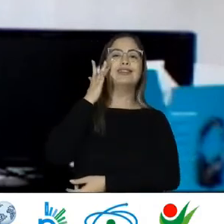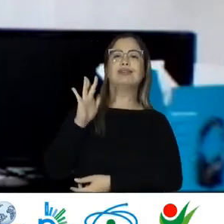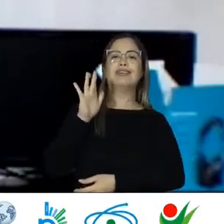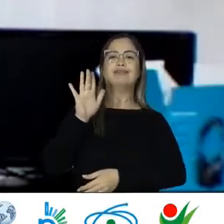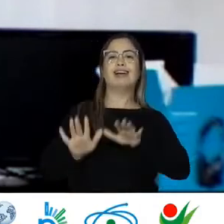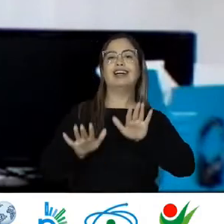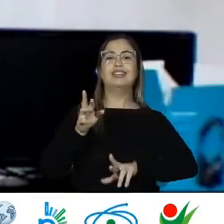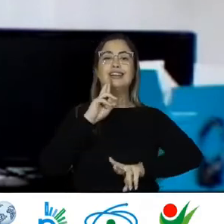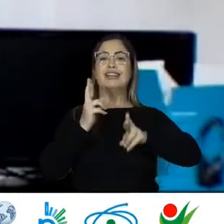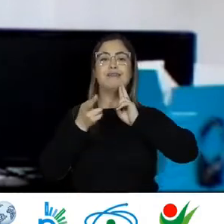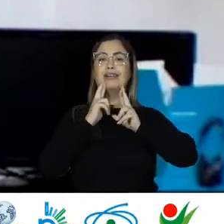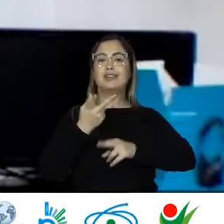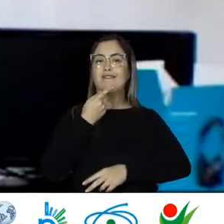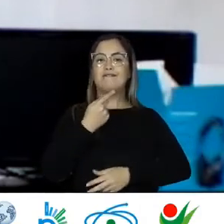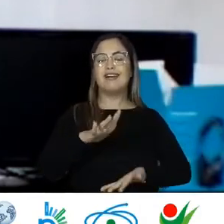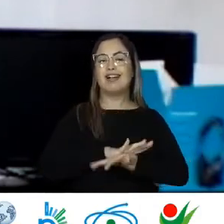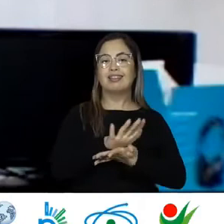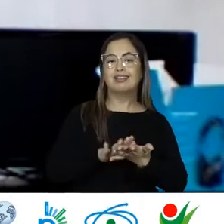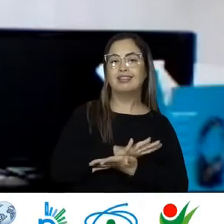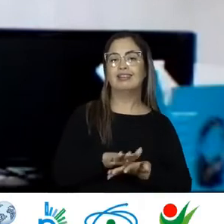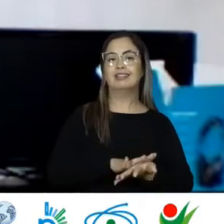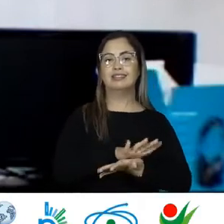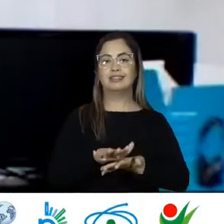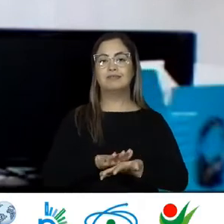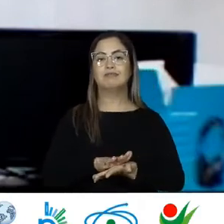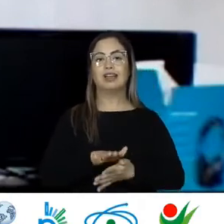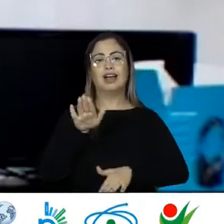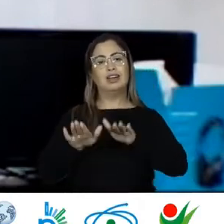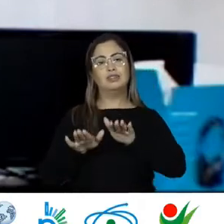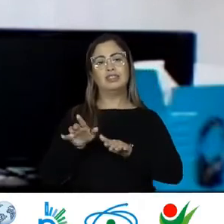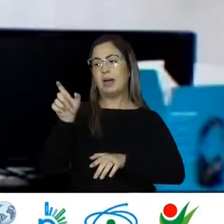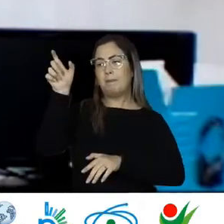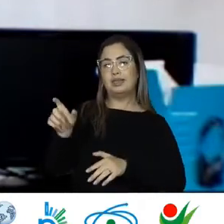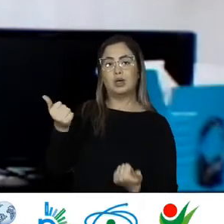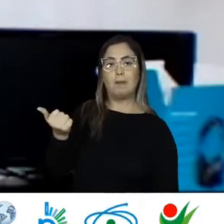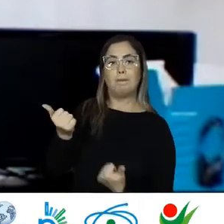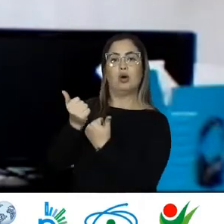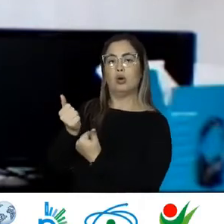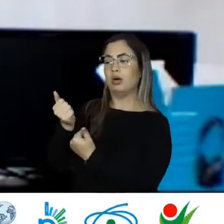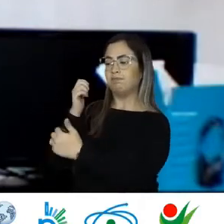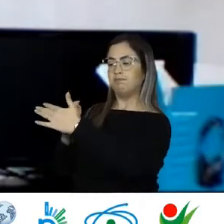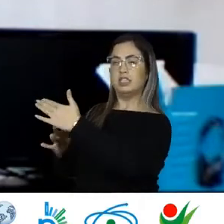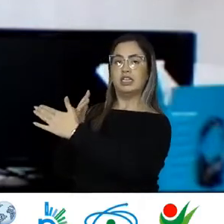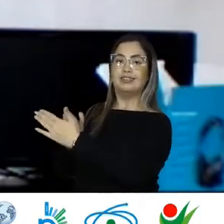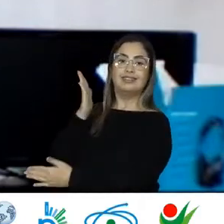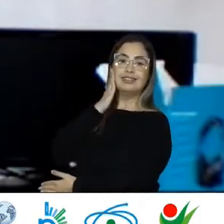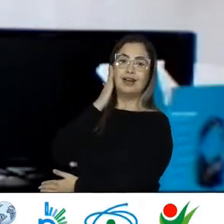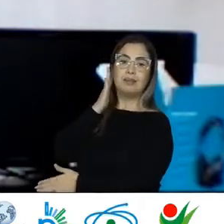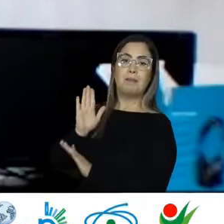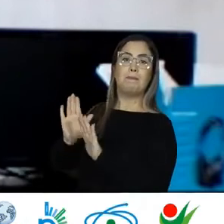Ela chega Para o antropólogo Ela chega Para a pessoa Que está dando apoio Ao migrante Mas é importante é importante também Que